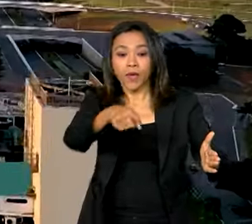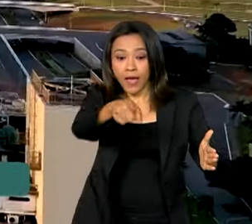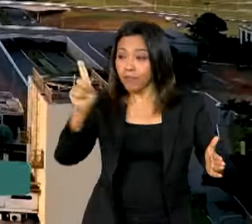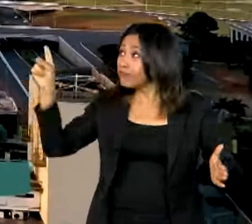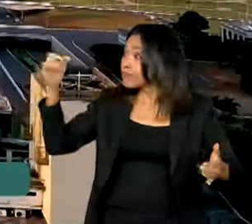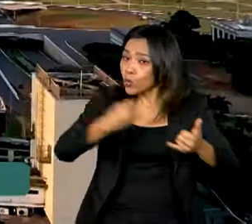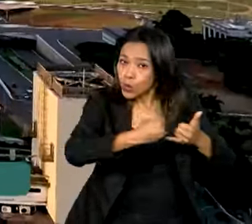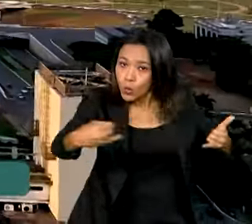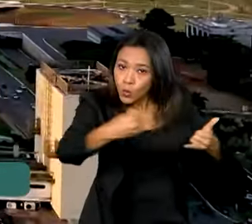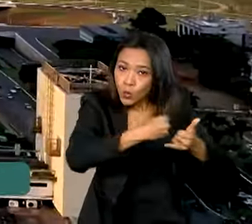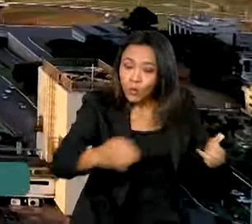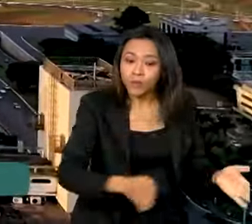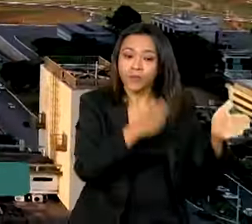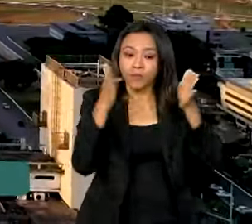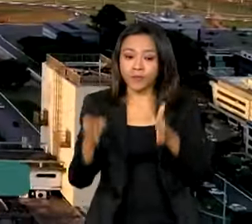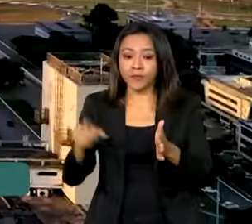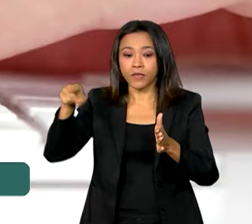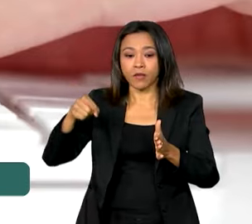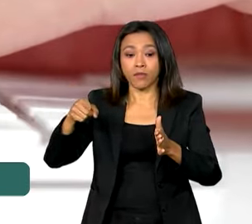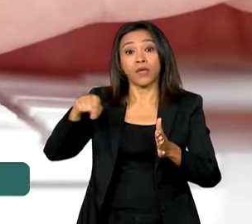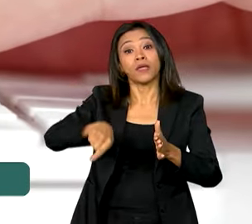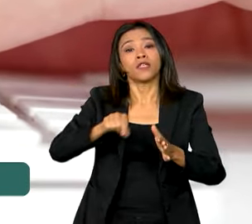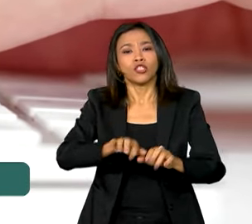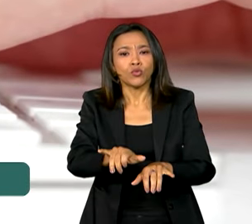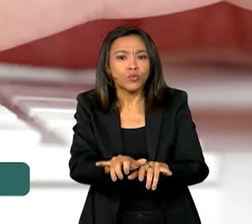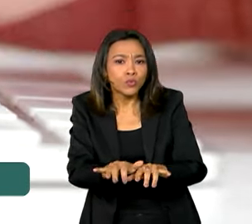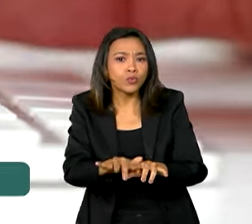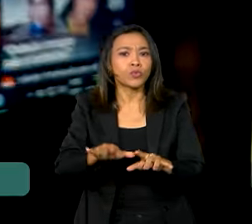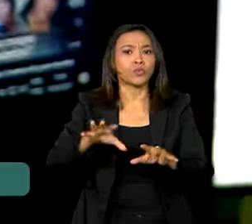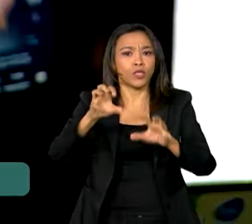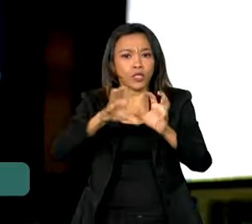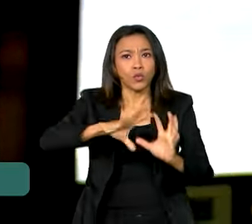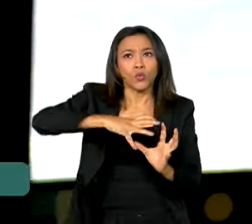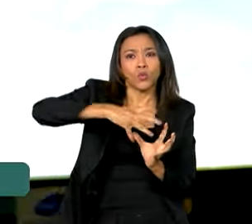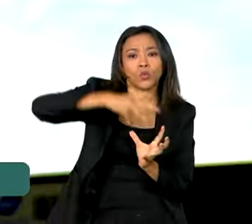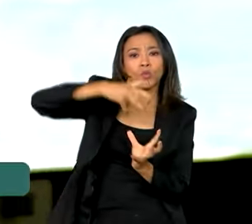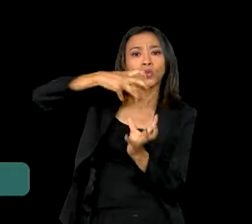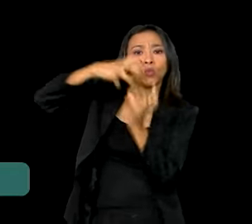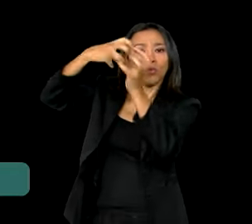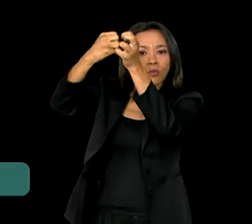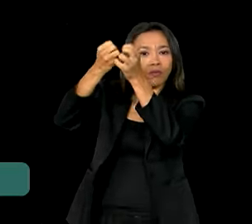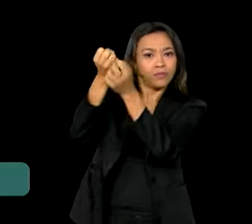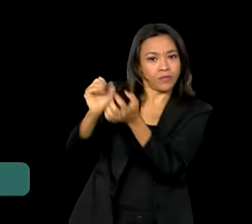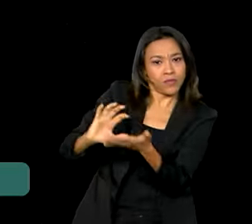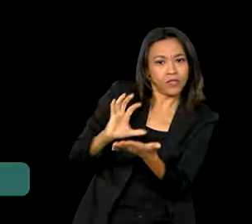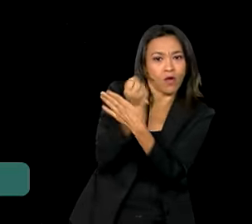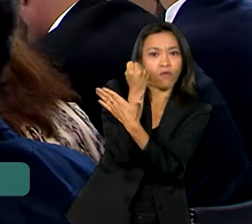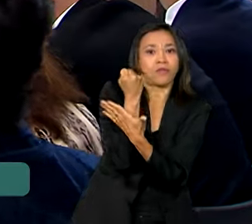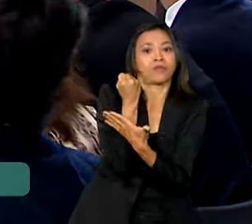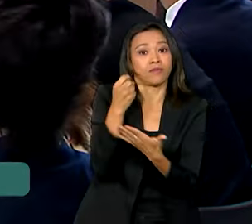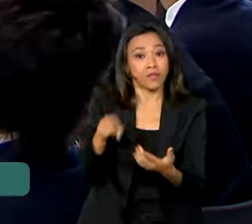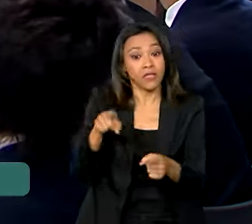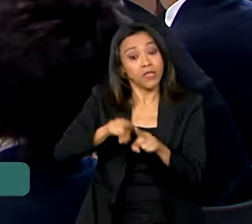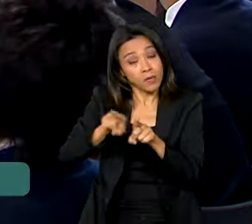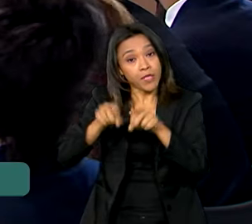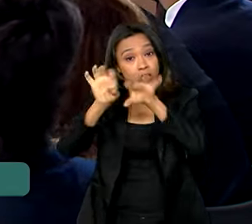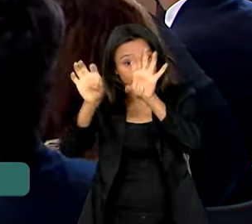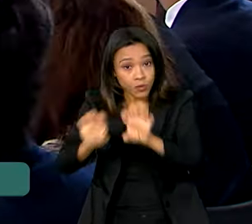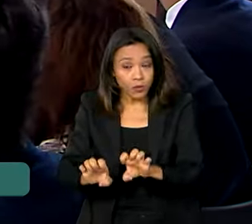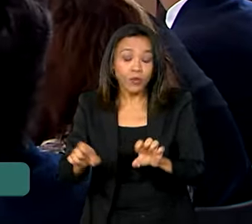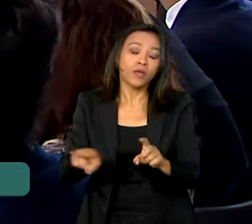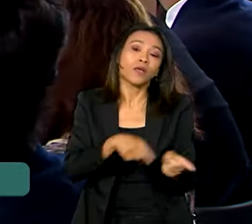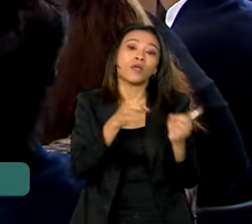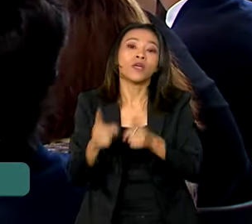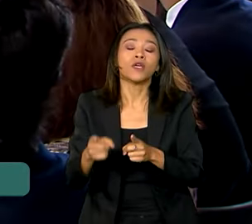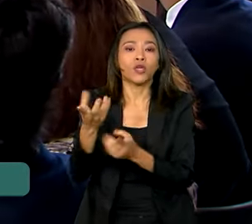ótica, instalação de data centers e computação em nuvem, e implantação de redes de infraestrutura. E o Banco Nacional